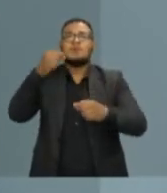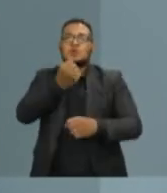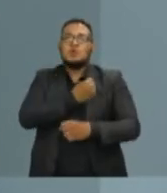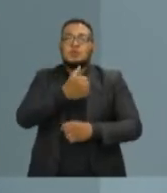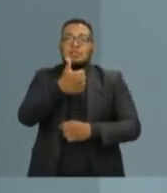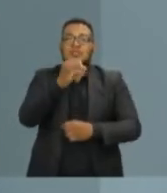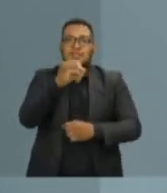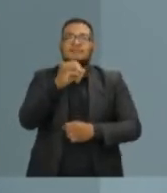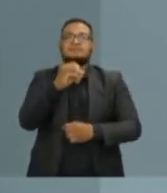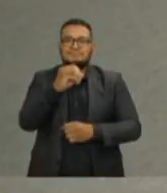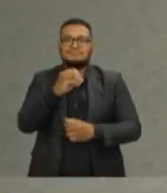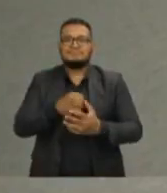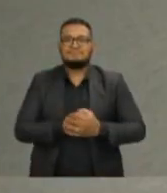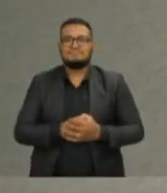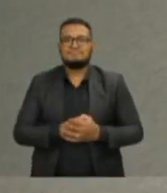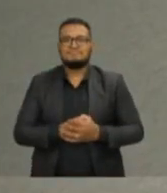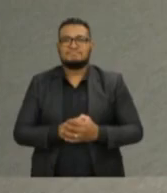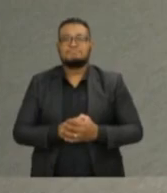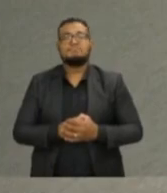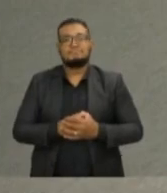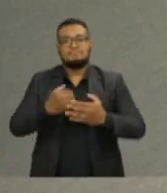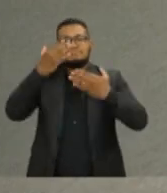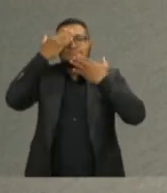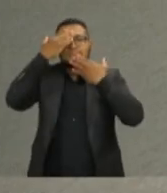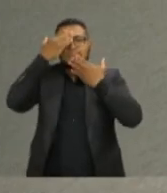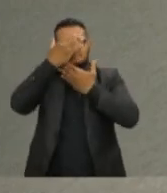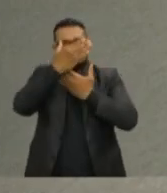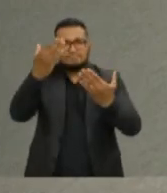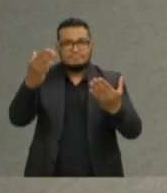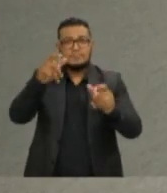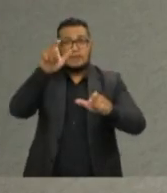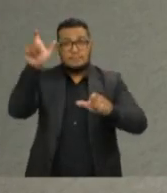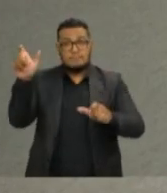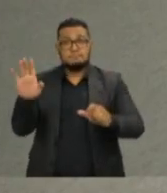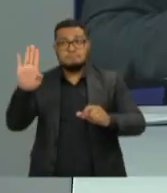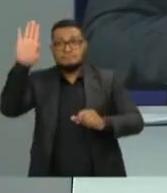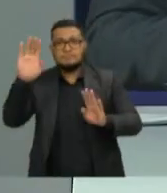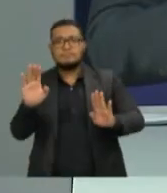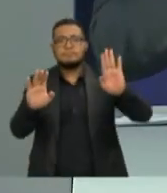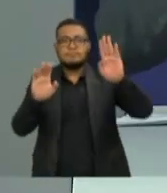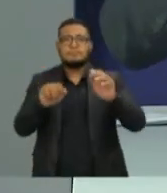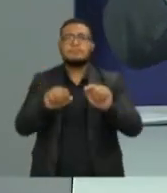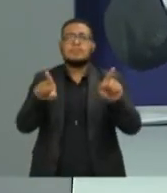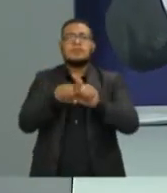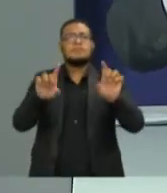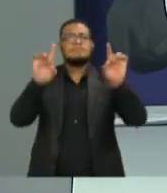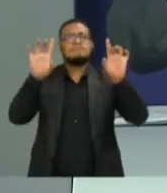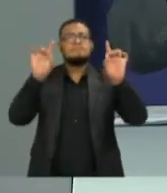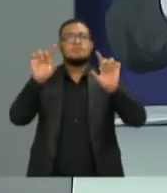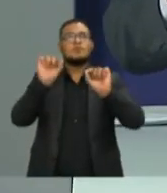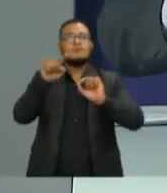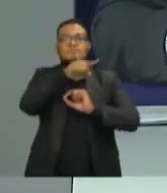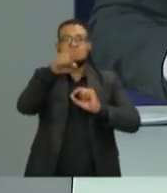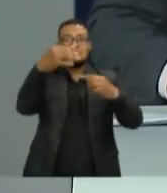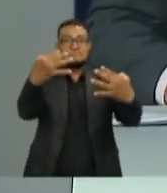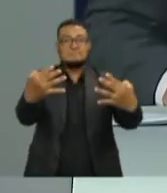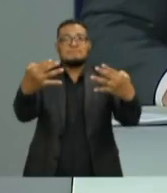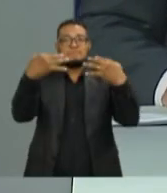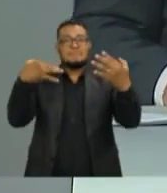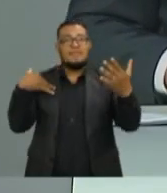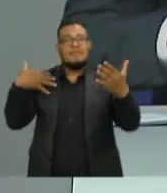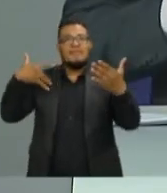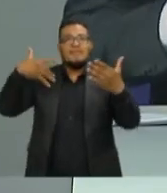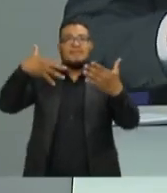prefeito de Vitória. Eu agradeço muito aos dois candidatos. Agradeço especialmente a você que ficou conosco nesse